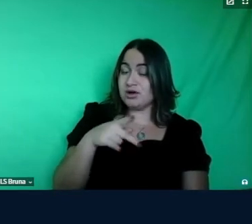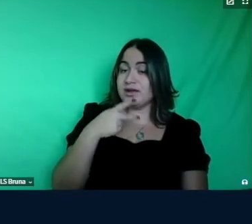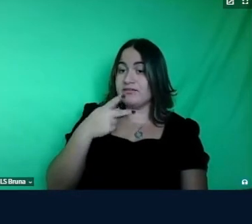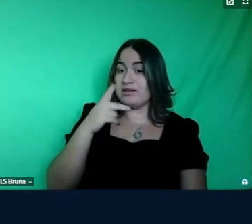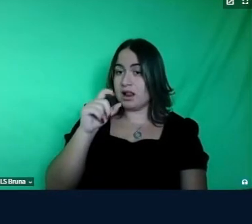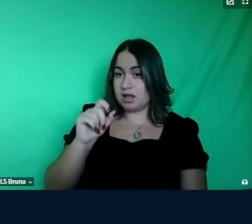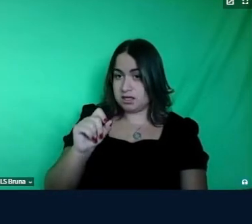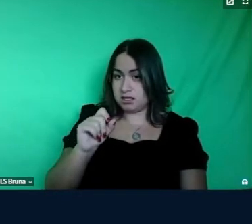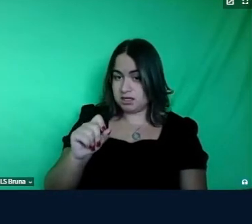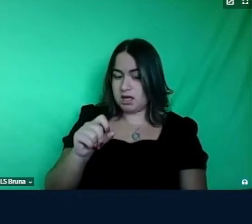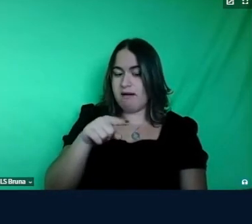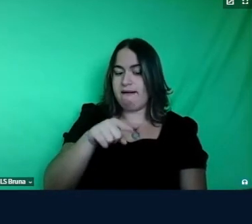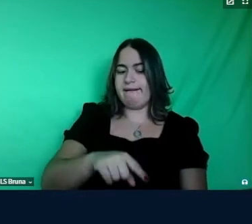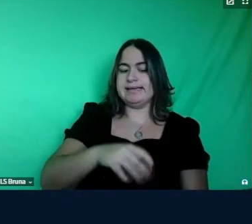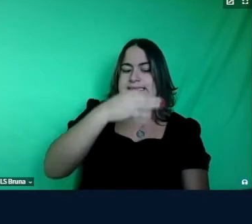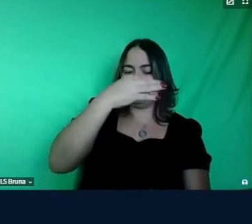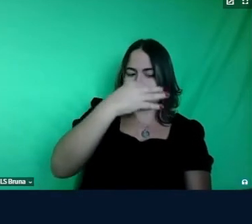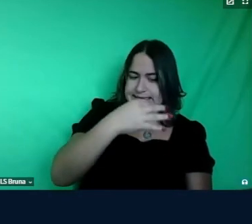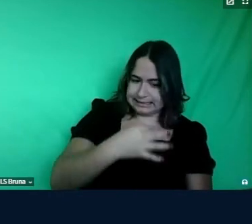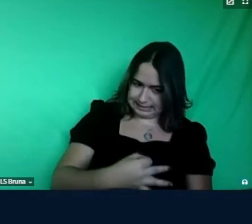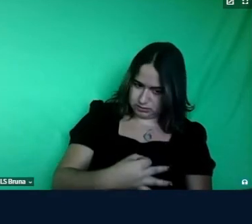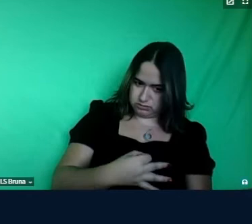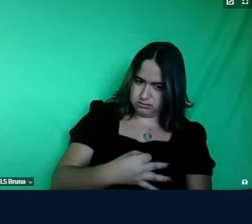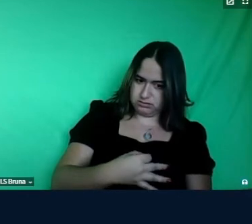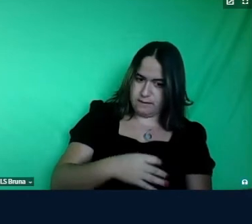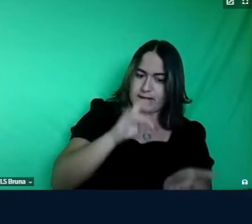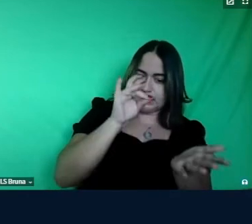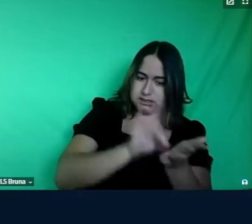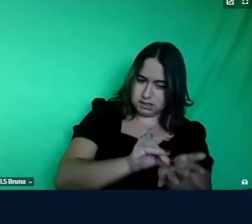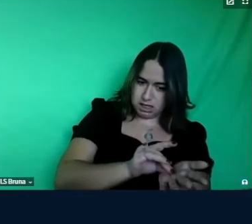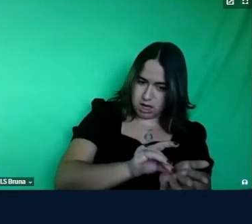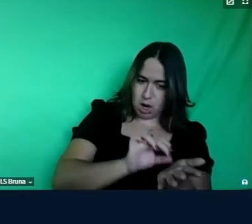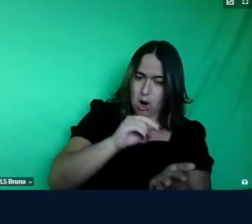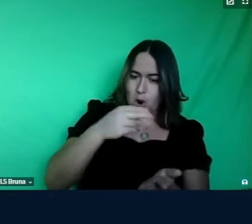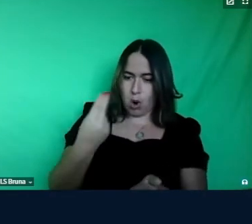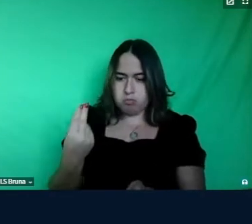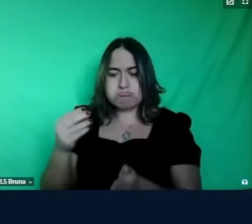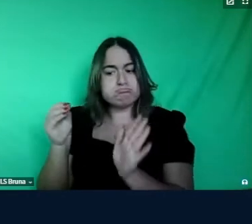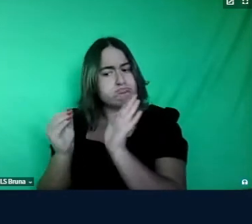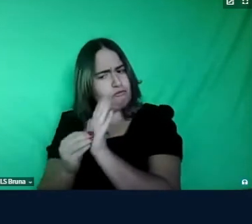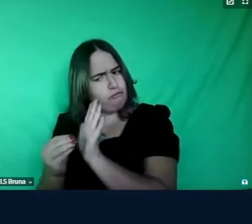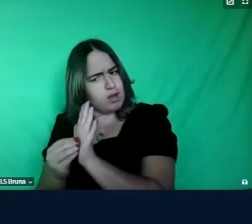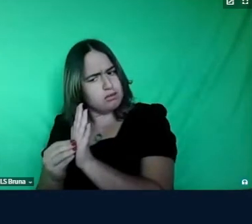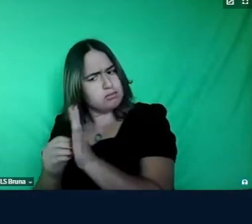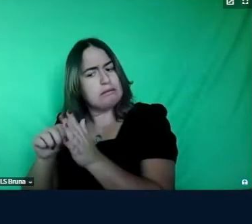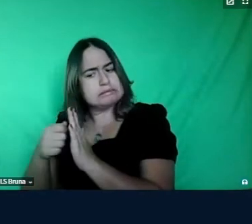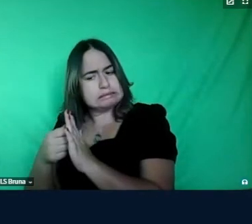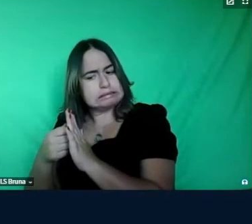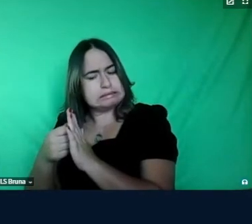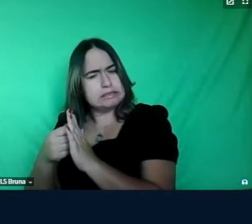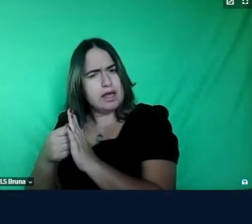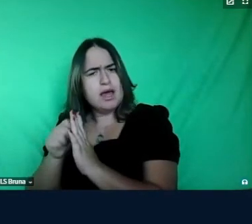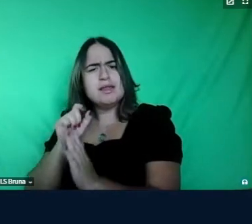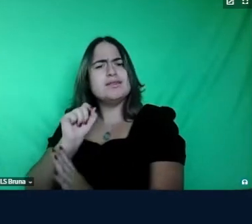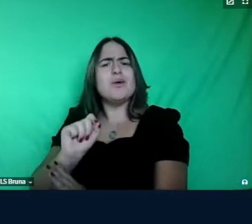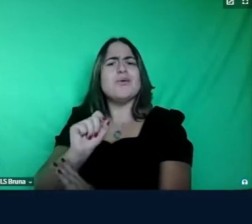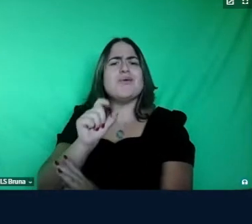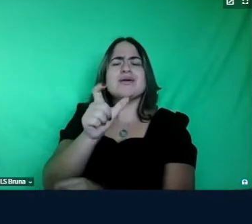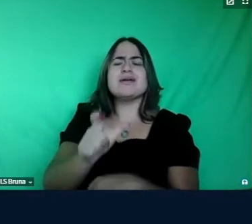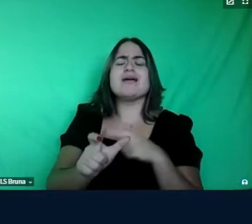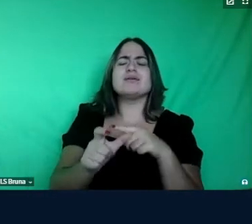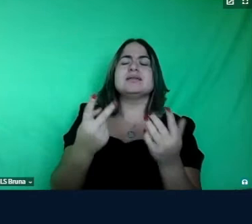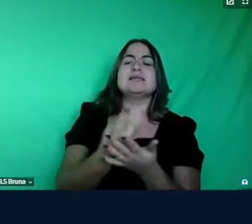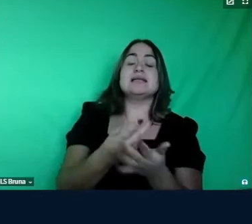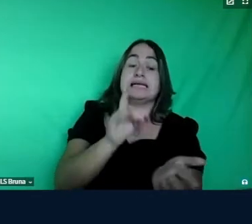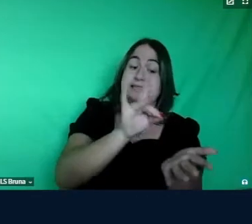ele está ativo ou inativo então é o que o que seria por exemplo inativo